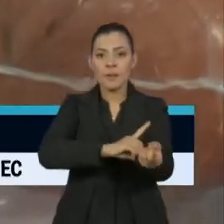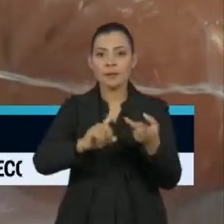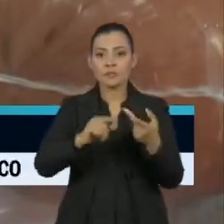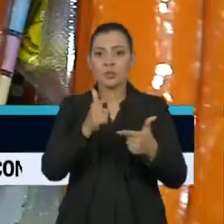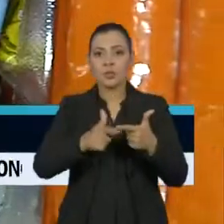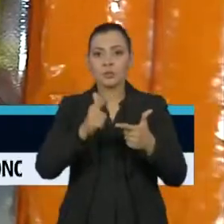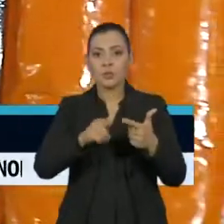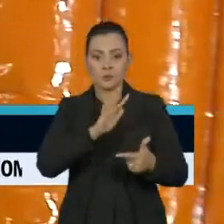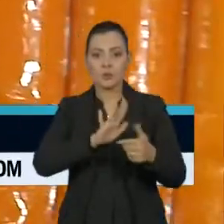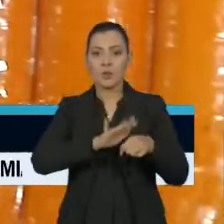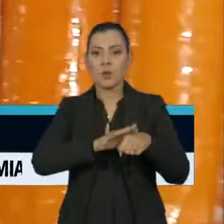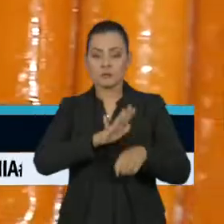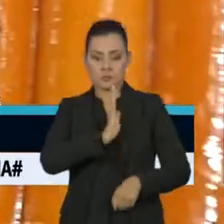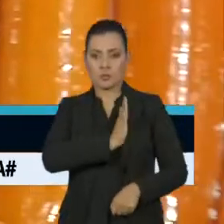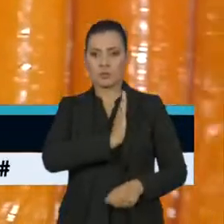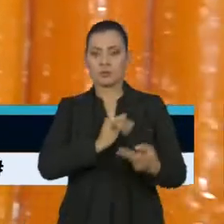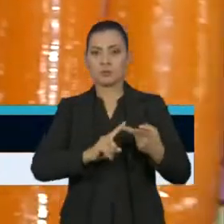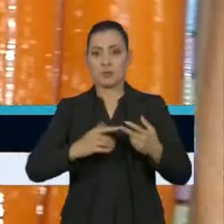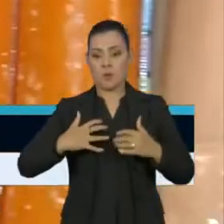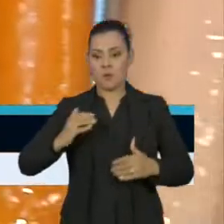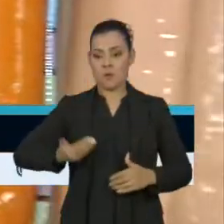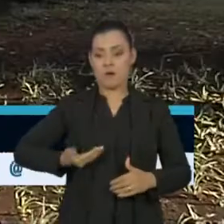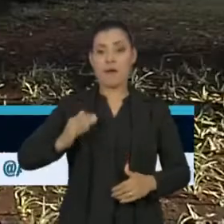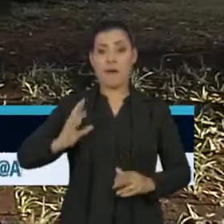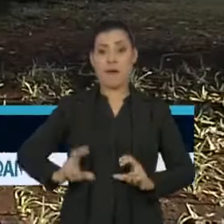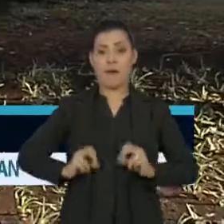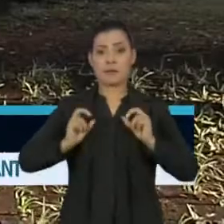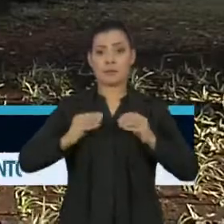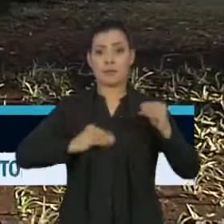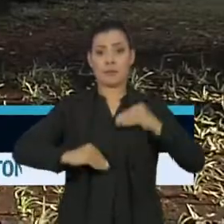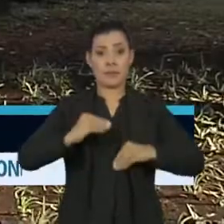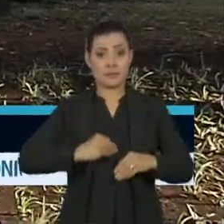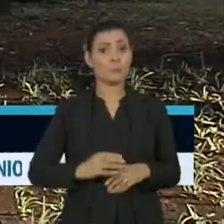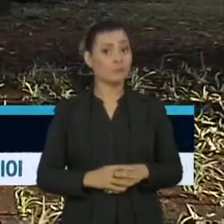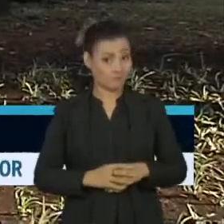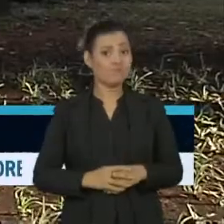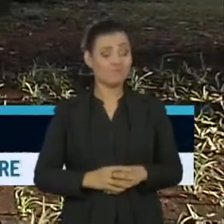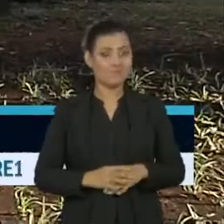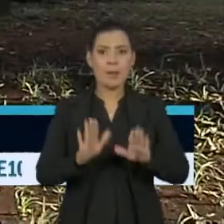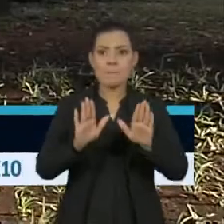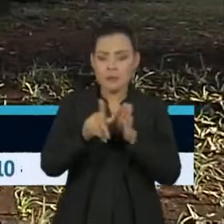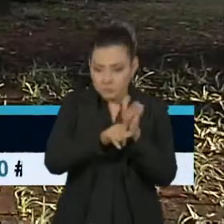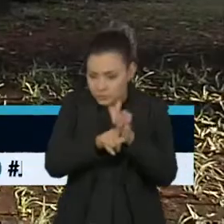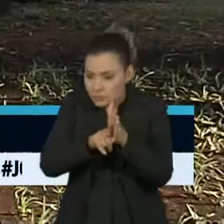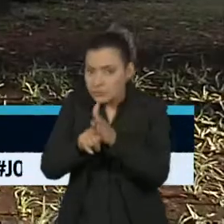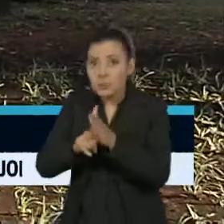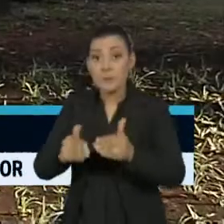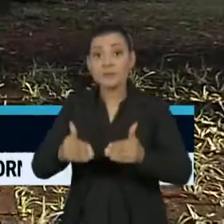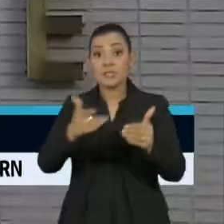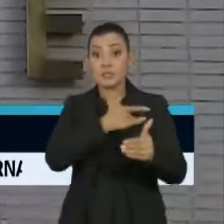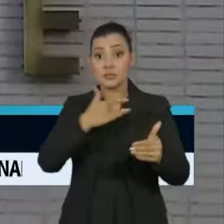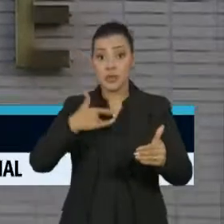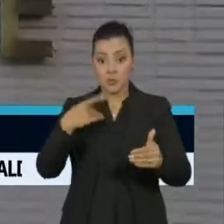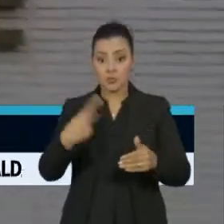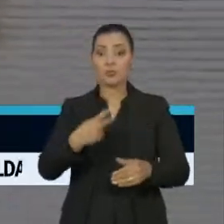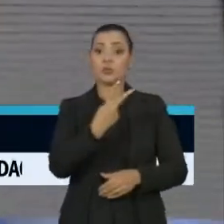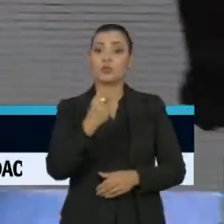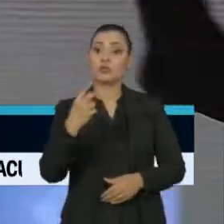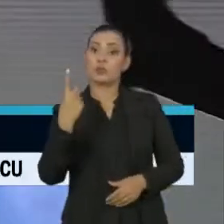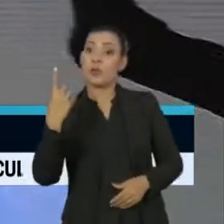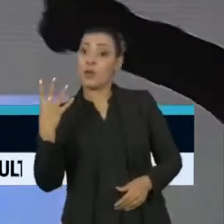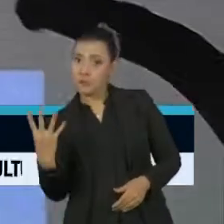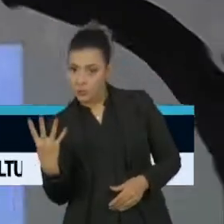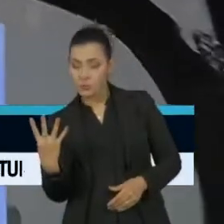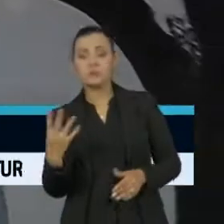cardiovasculares, câncer de mama e depressão. Por isso, o último Guia Alimentar do Ministério da Saúde de 2014,